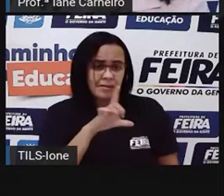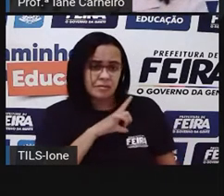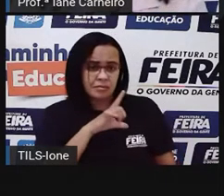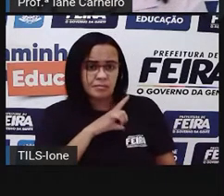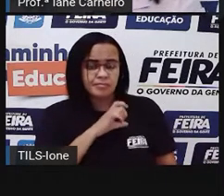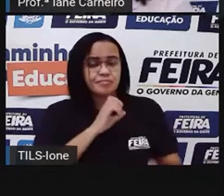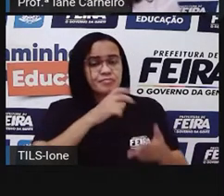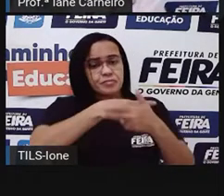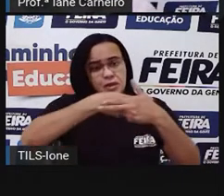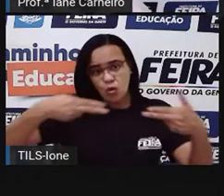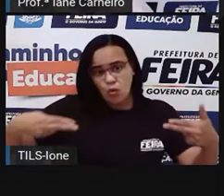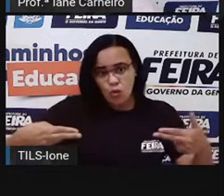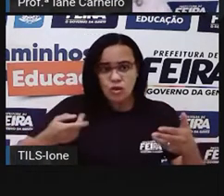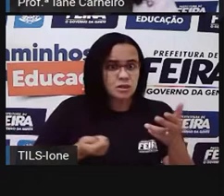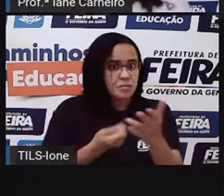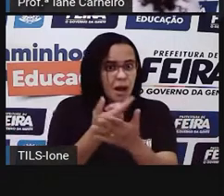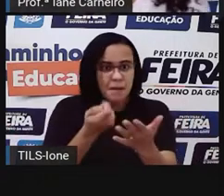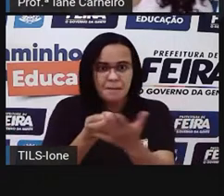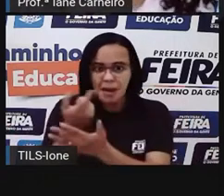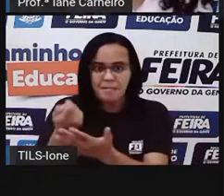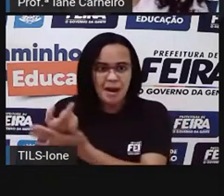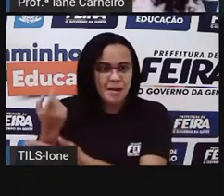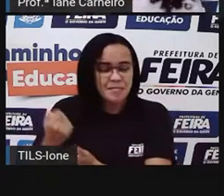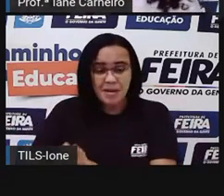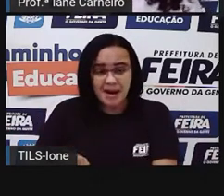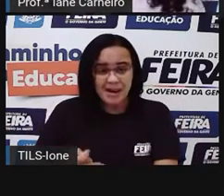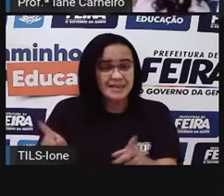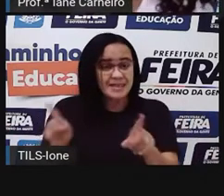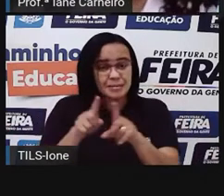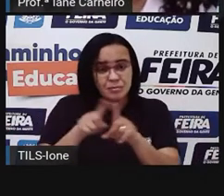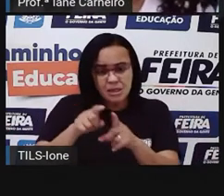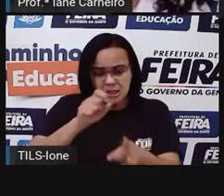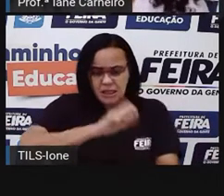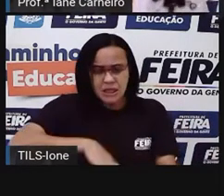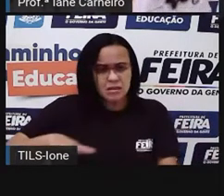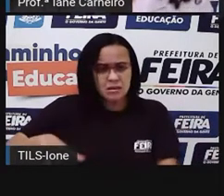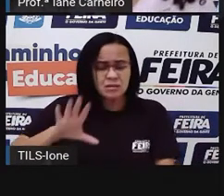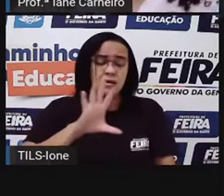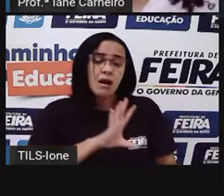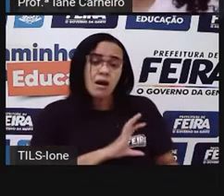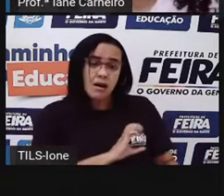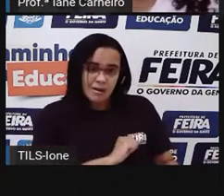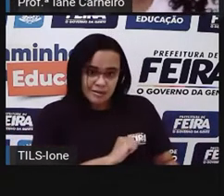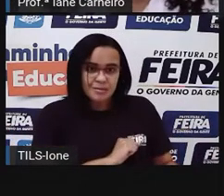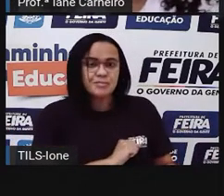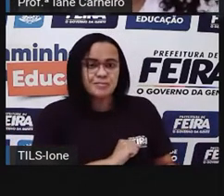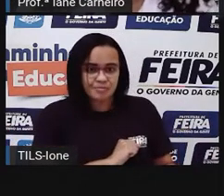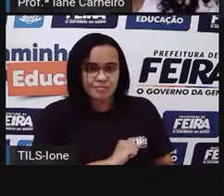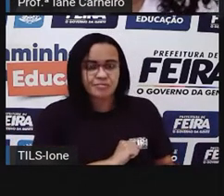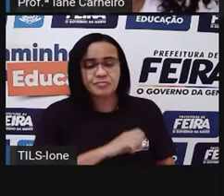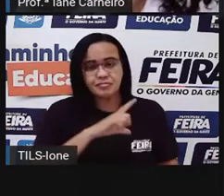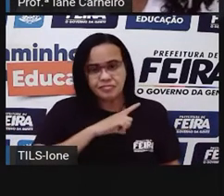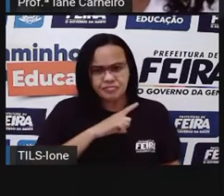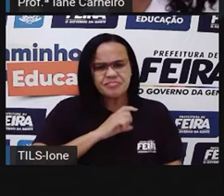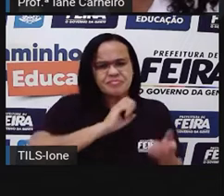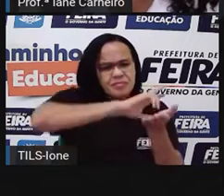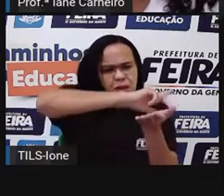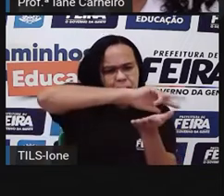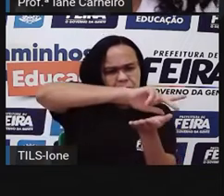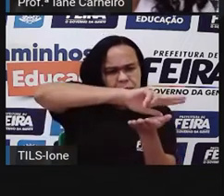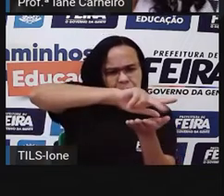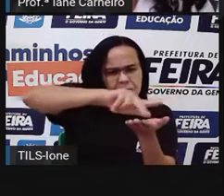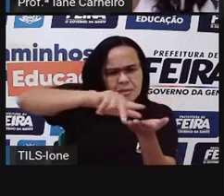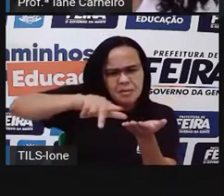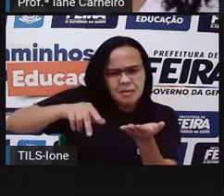que vocês amam, que toda criança gosta aí, ó, que é iogurtes, né? Variados, e aí tem leite fermentado e tem o